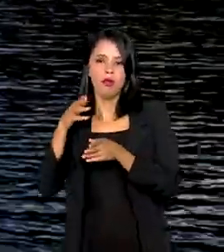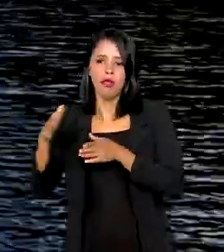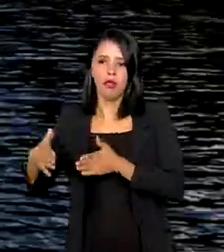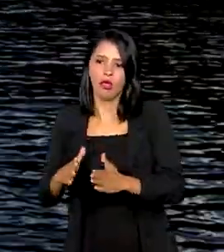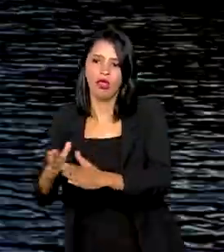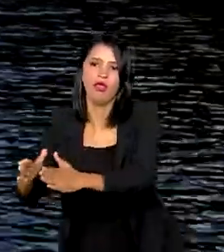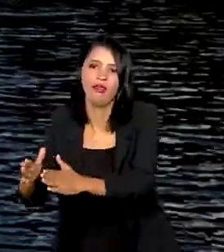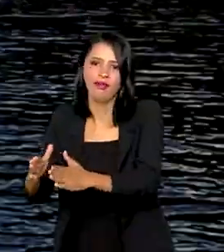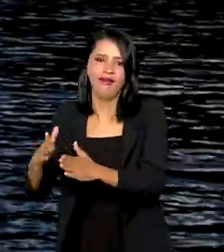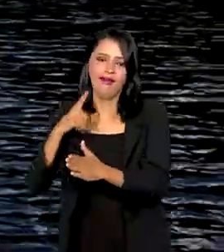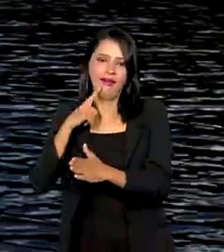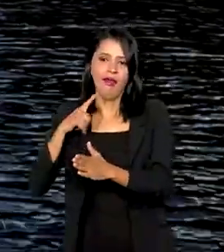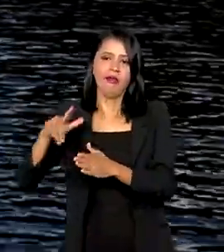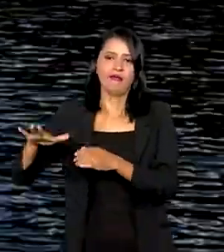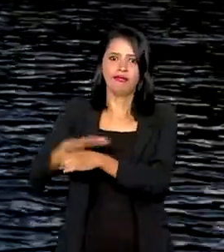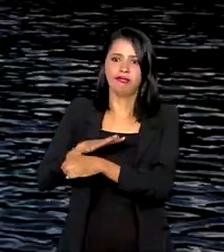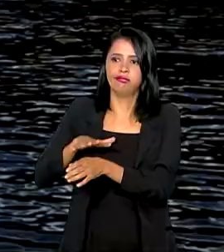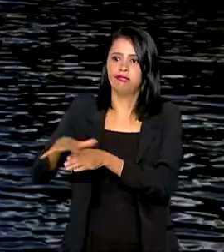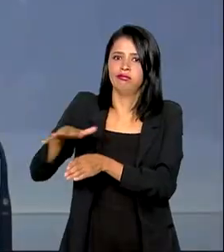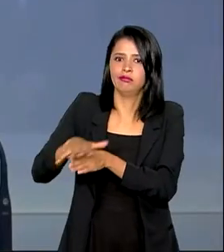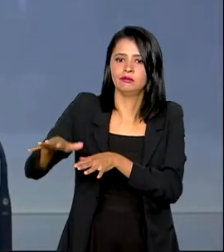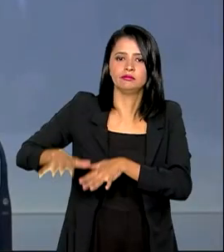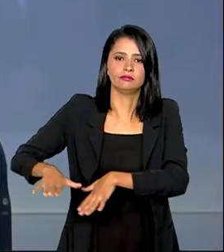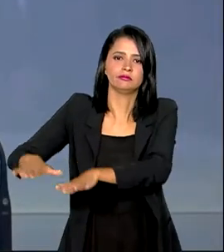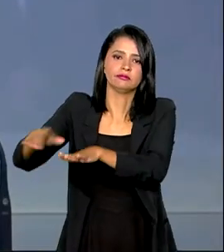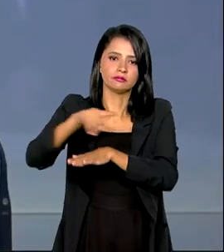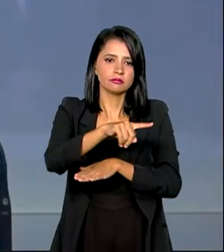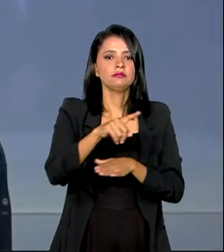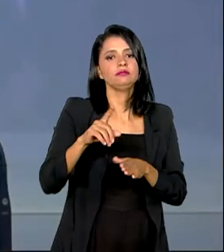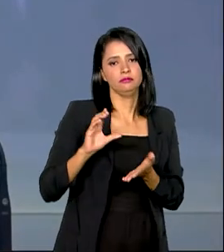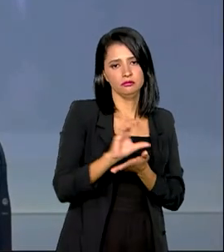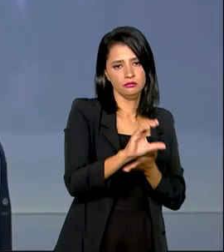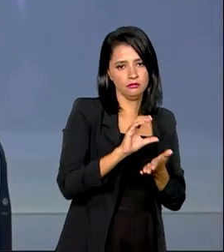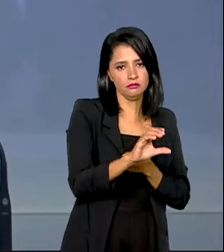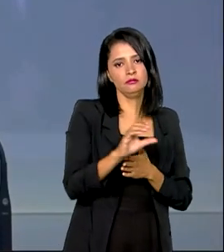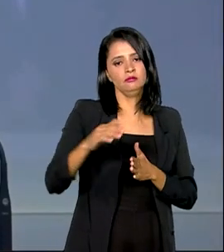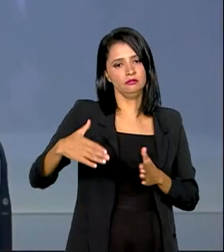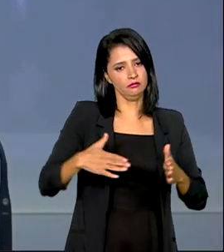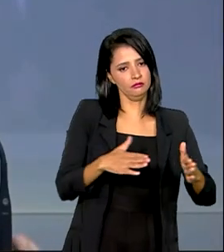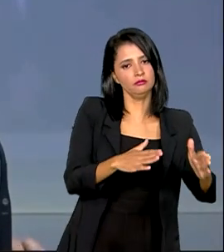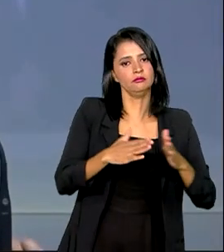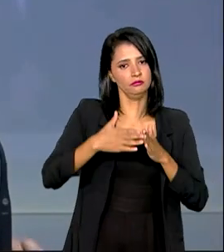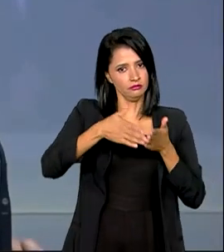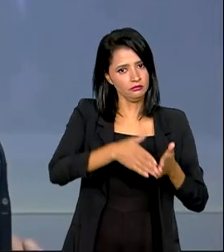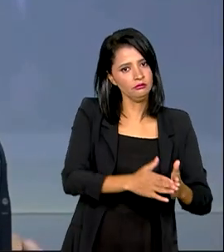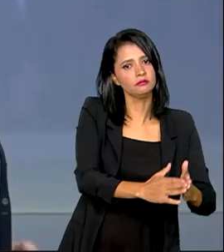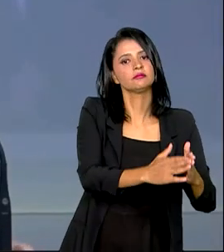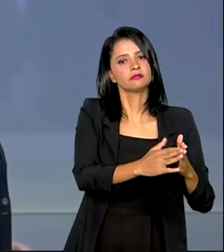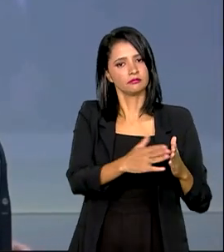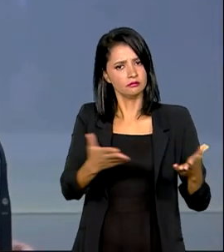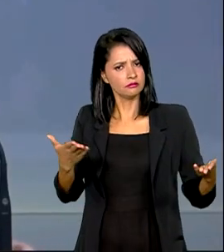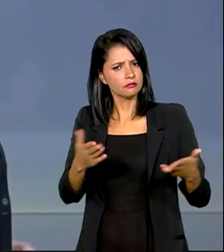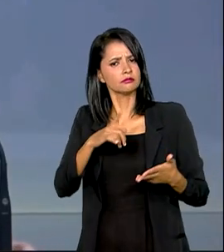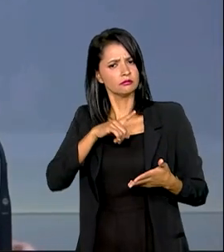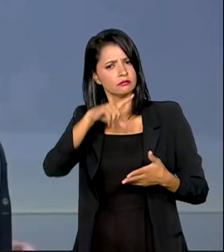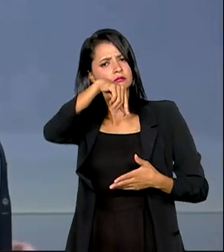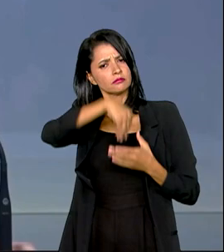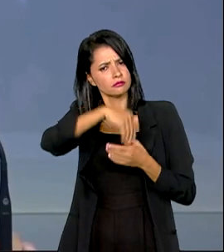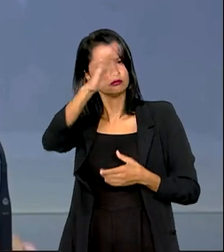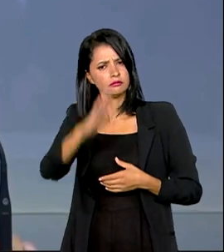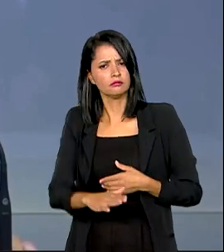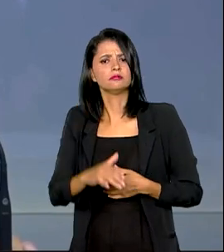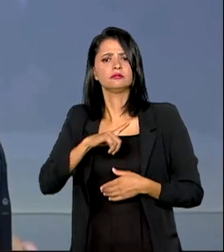outro foco são os investimentos em hidrovias. Segundo o ministro Silvio Costa Filho, o Brasil tem hoje 18 mil